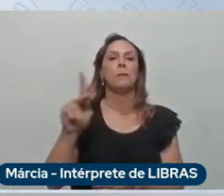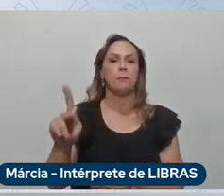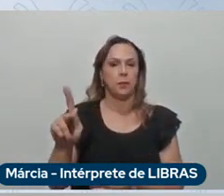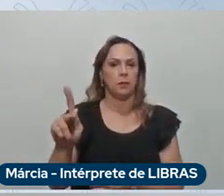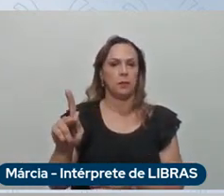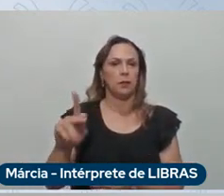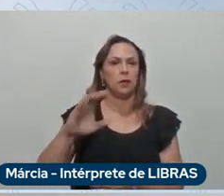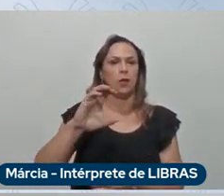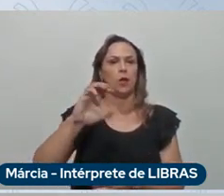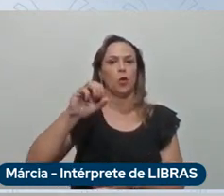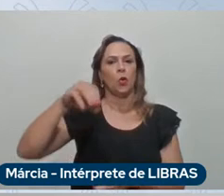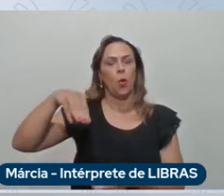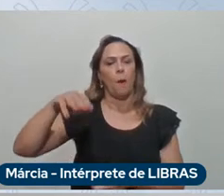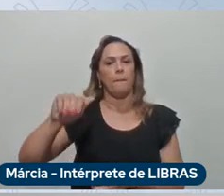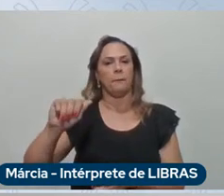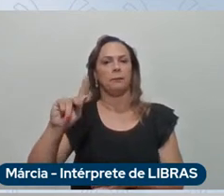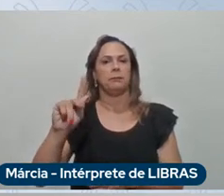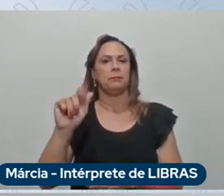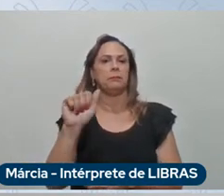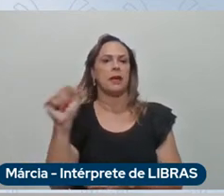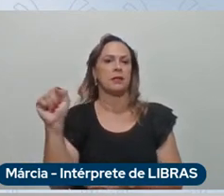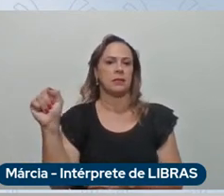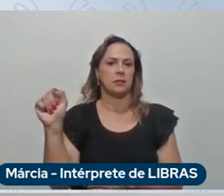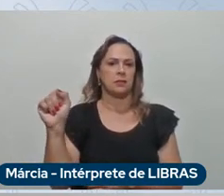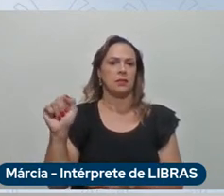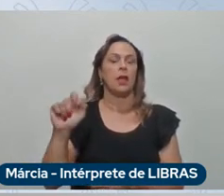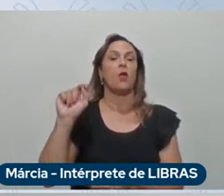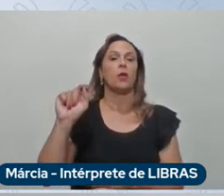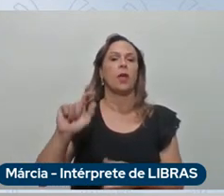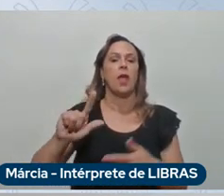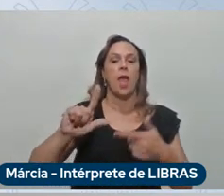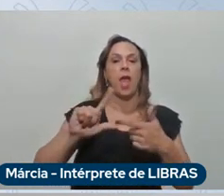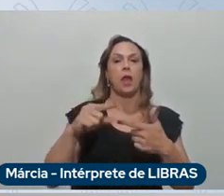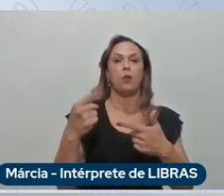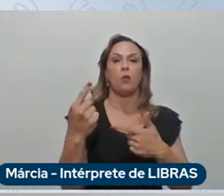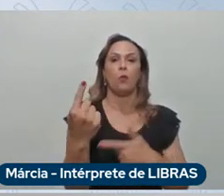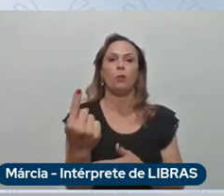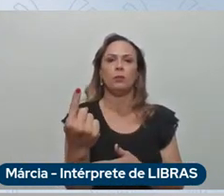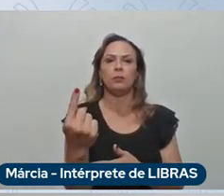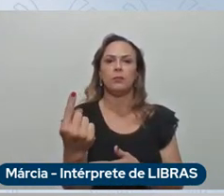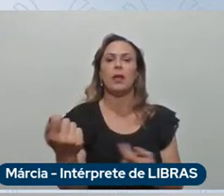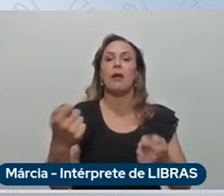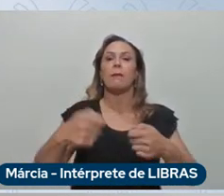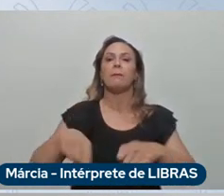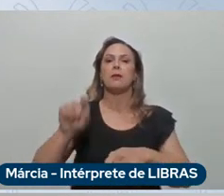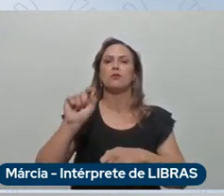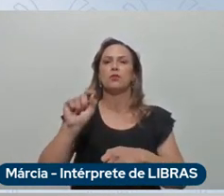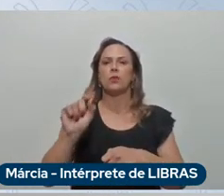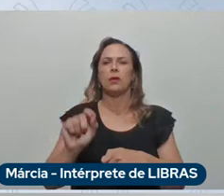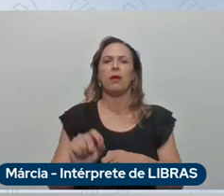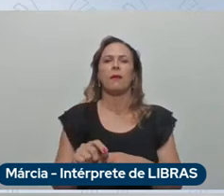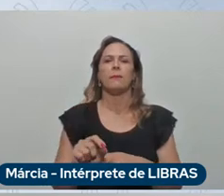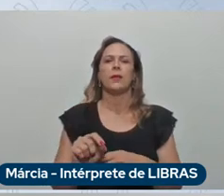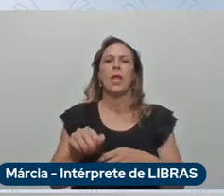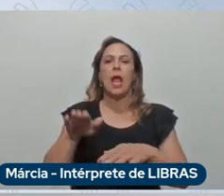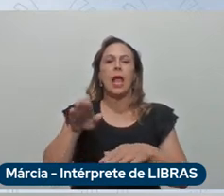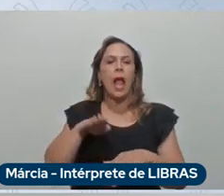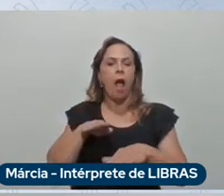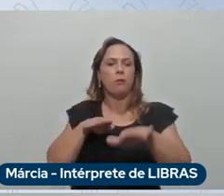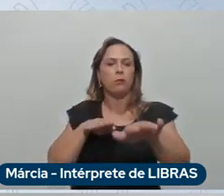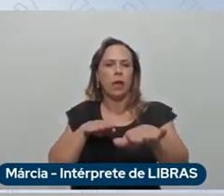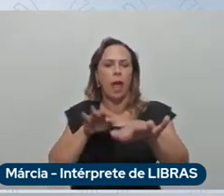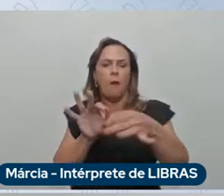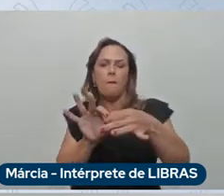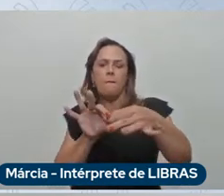L1 ou seja media a distância com o carro na frente e tomava as decisões sobre acelerar